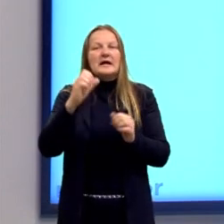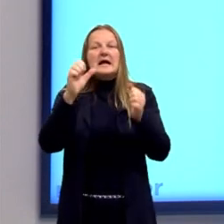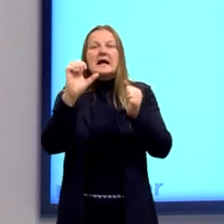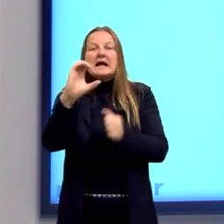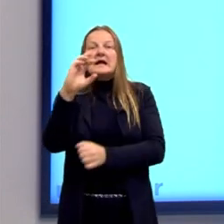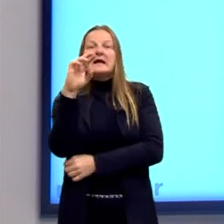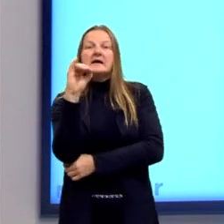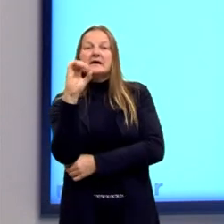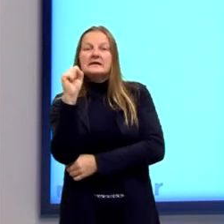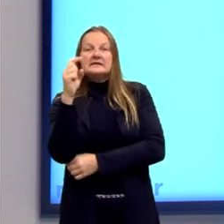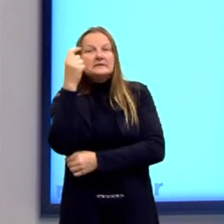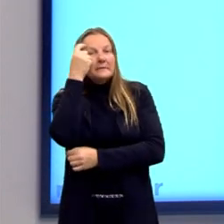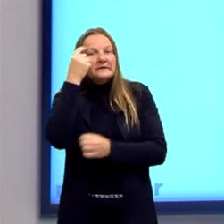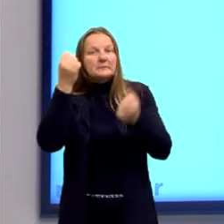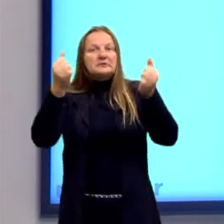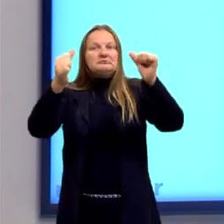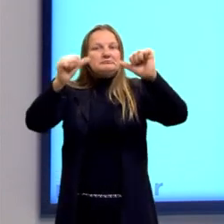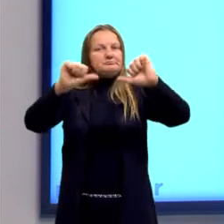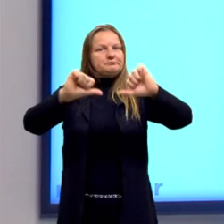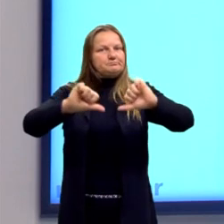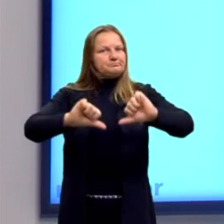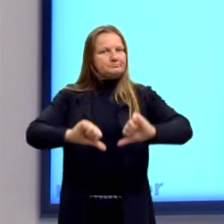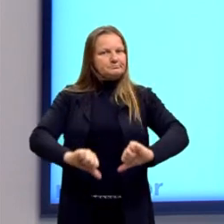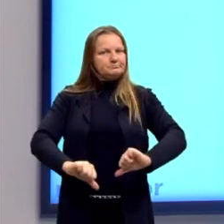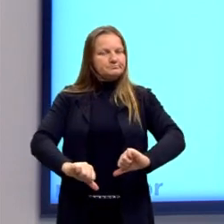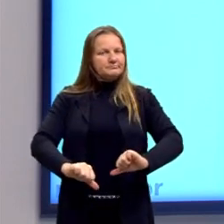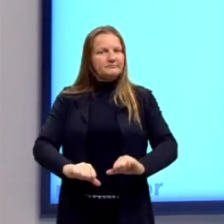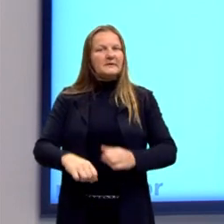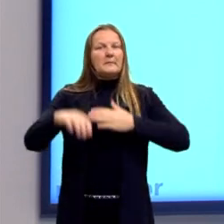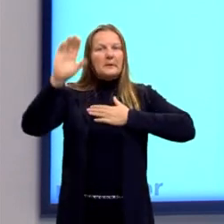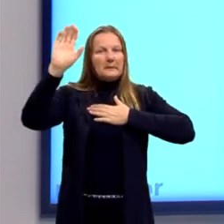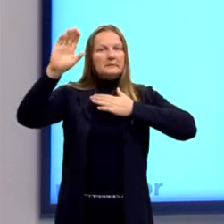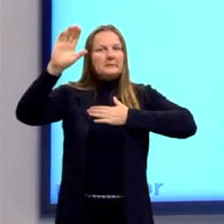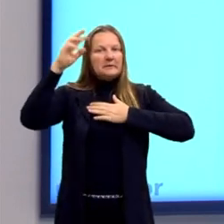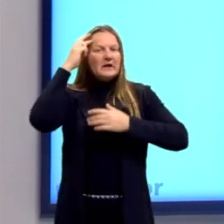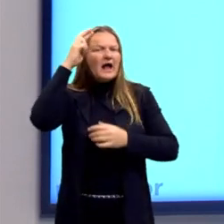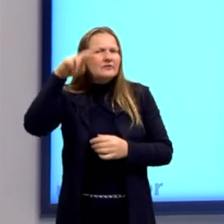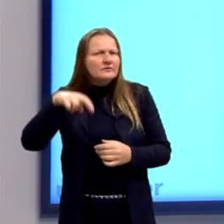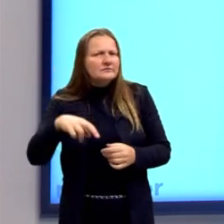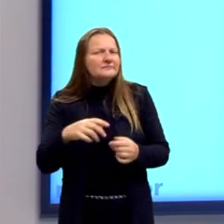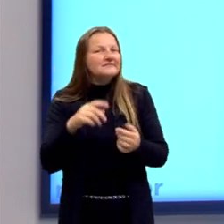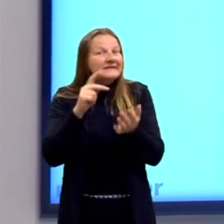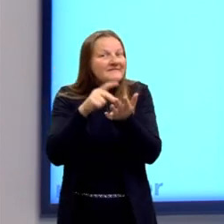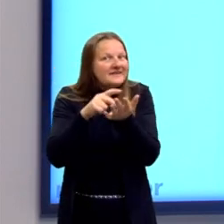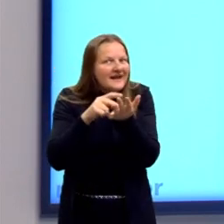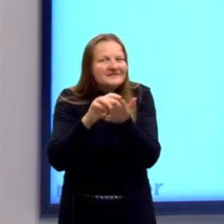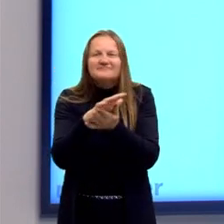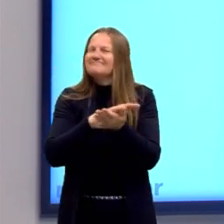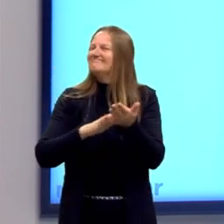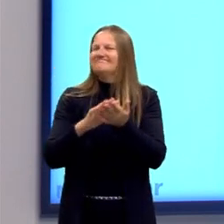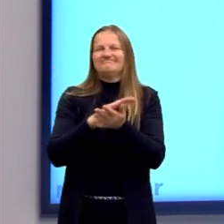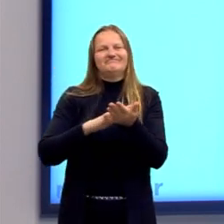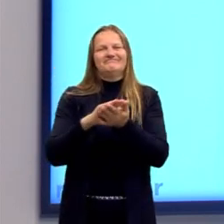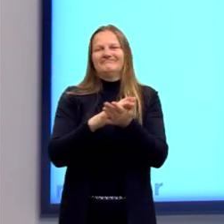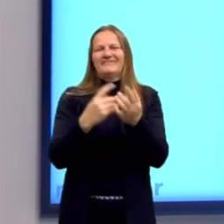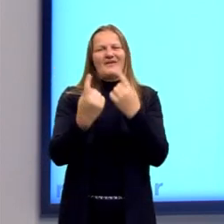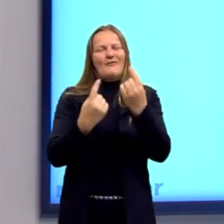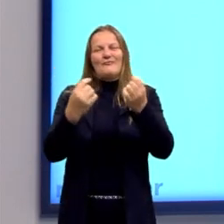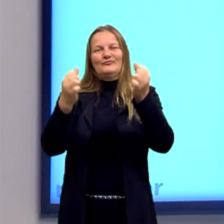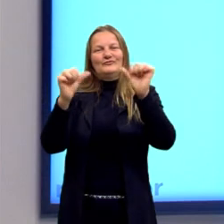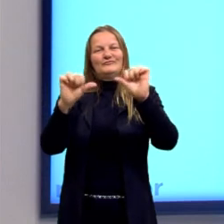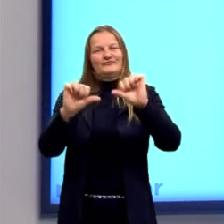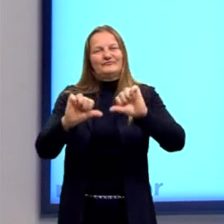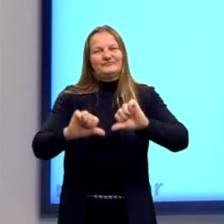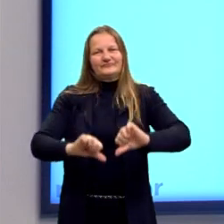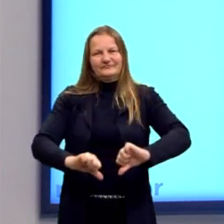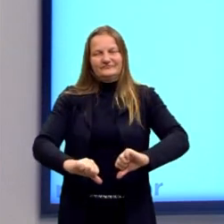promessas do racionalismo, eles acabam não se concretizando como haviam sido prometidas. Nós temos aqui o que